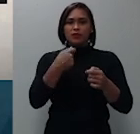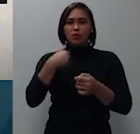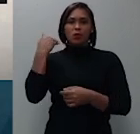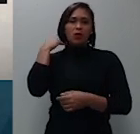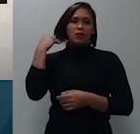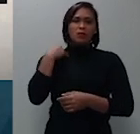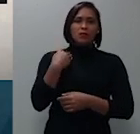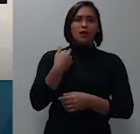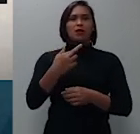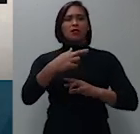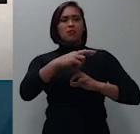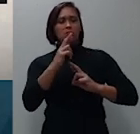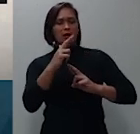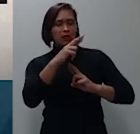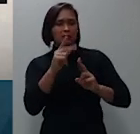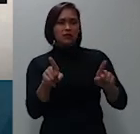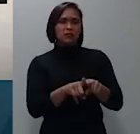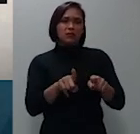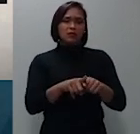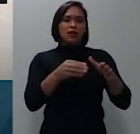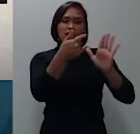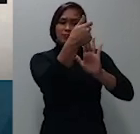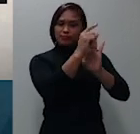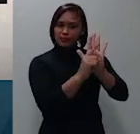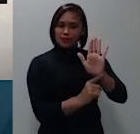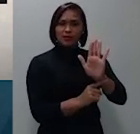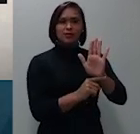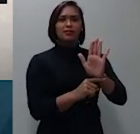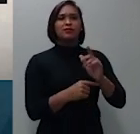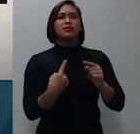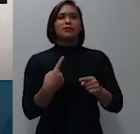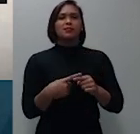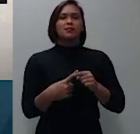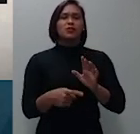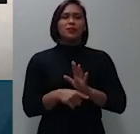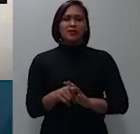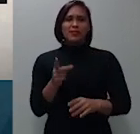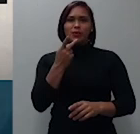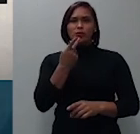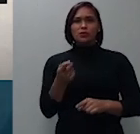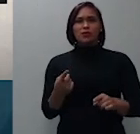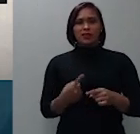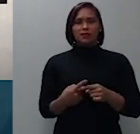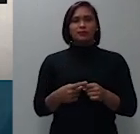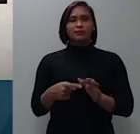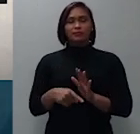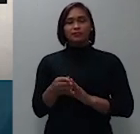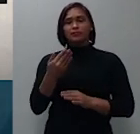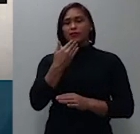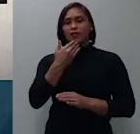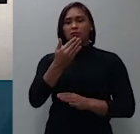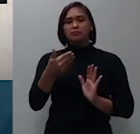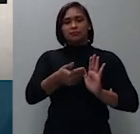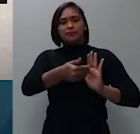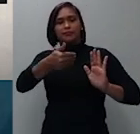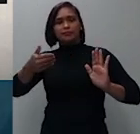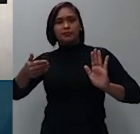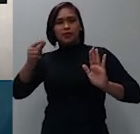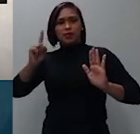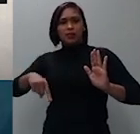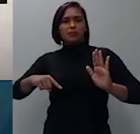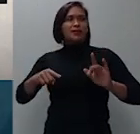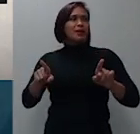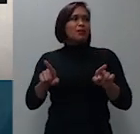dispôs a analisar a questão ante a gravidade da situação formulou o pedido de retirada da pauta prevista para 11 de maio